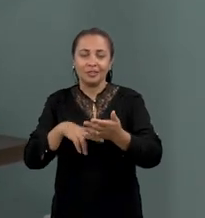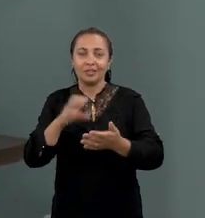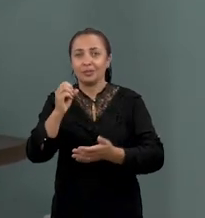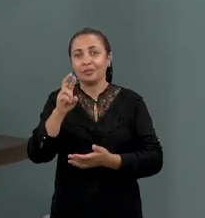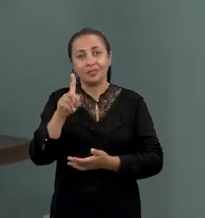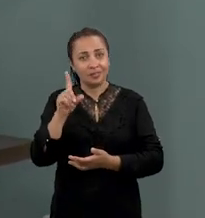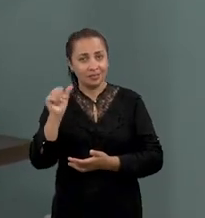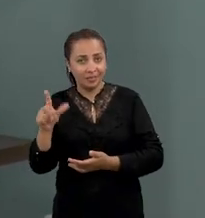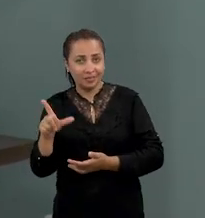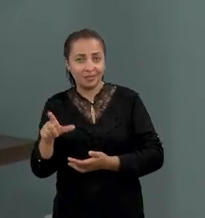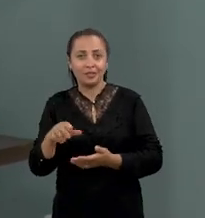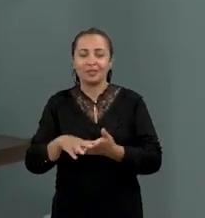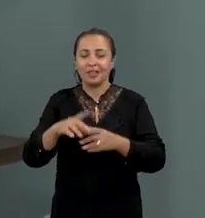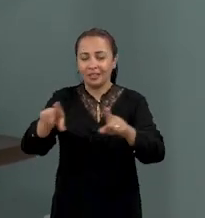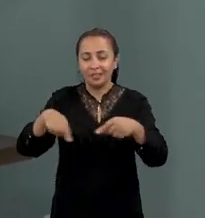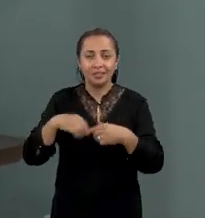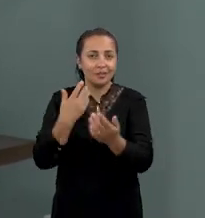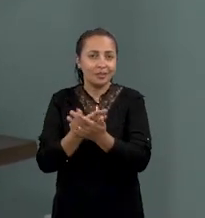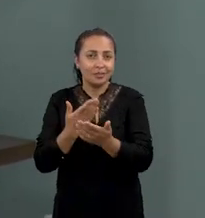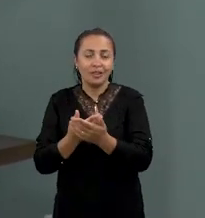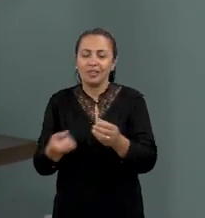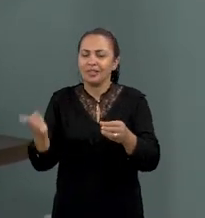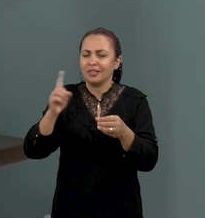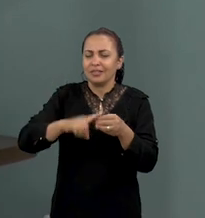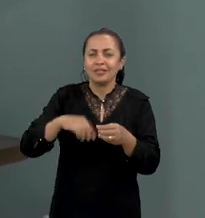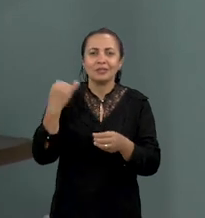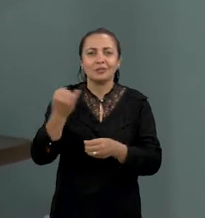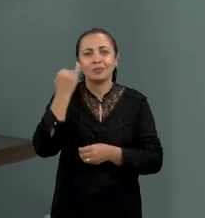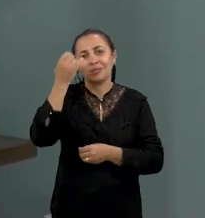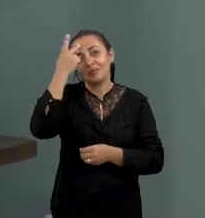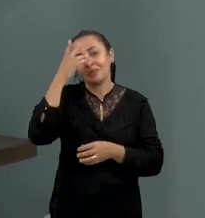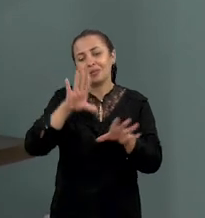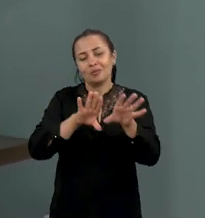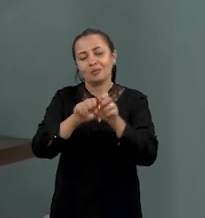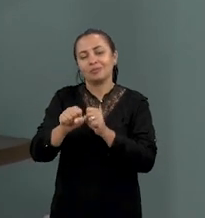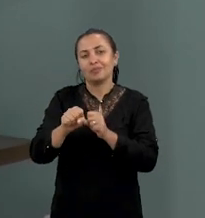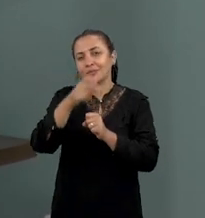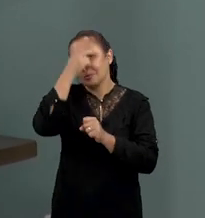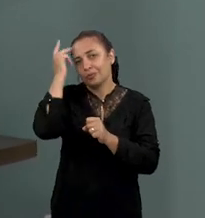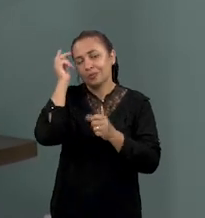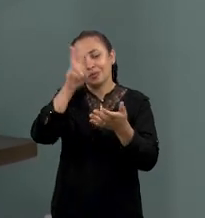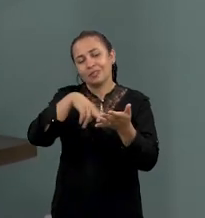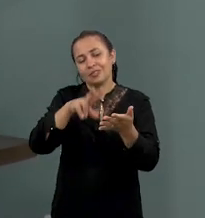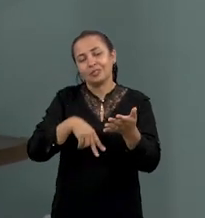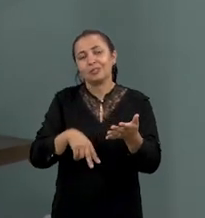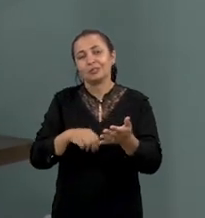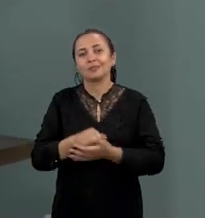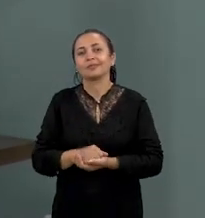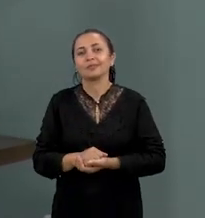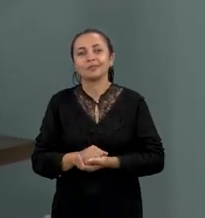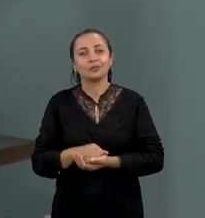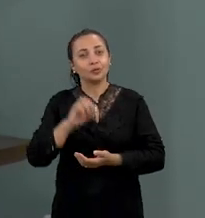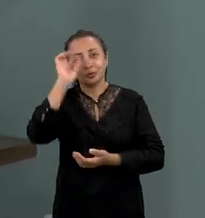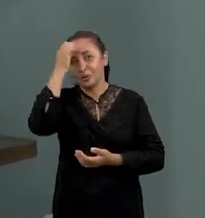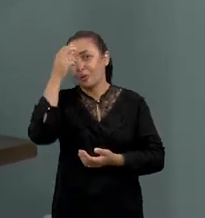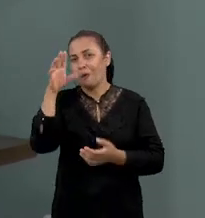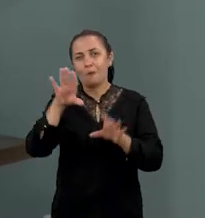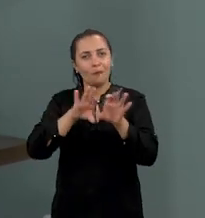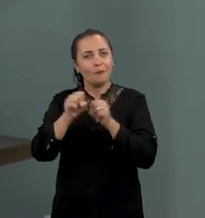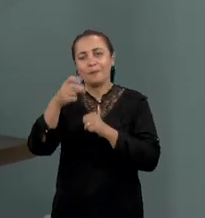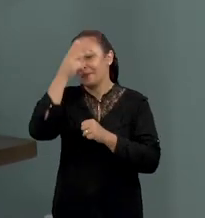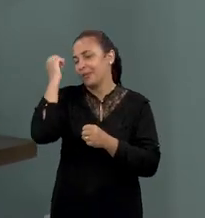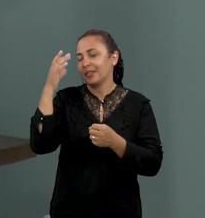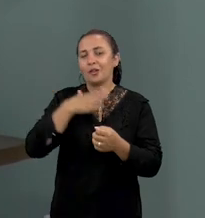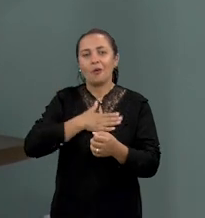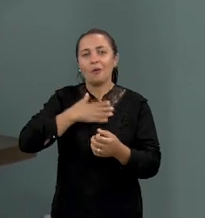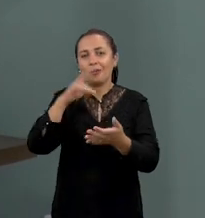sala de aula traz contribuições muito significativas para a formação de leitores. Então, não só formar